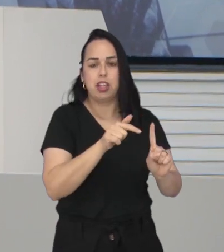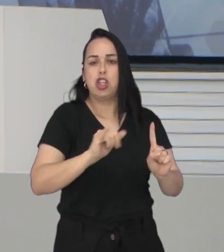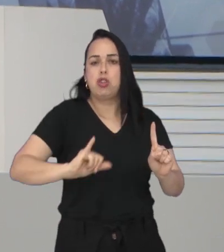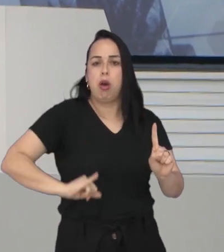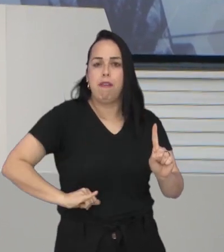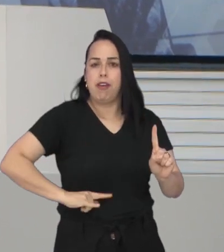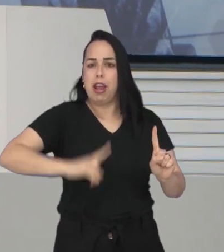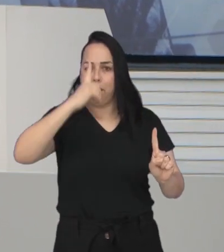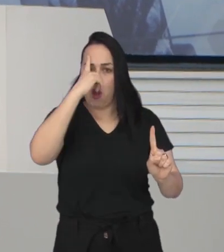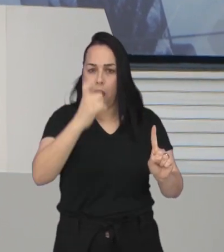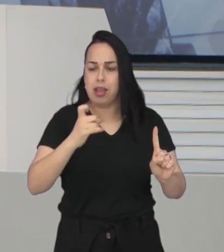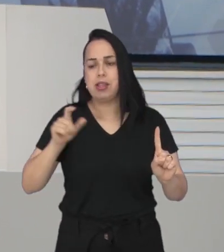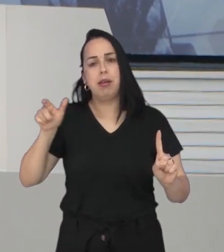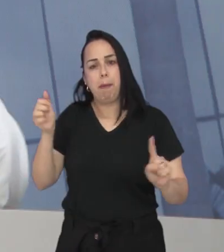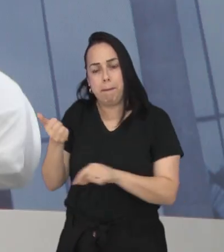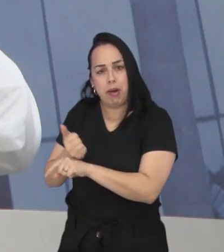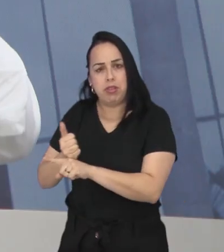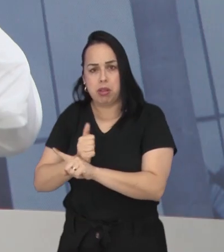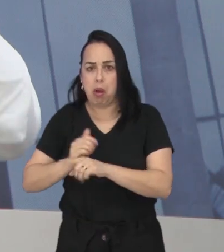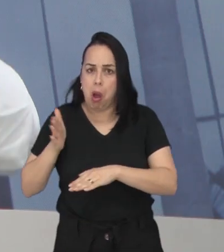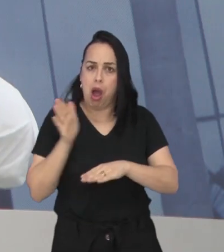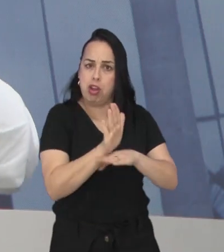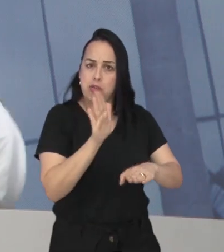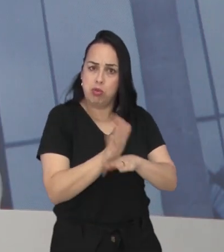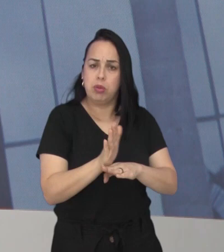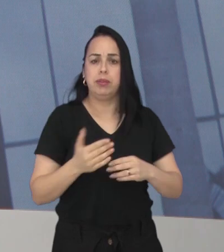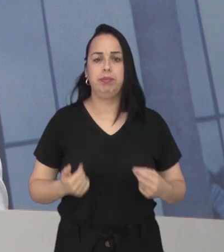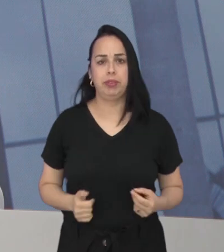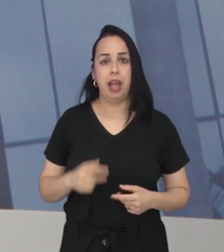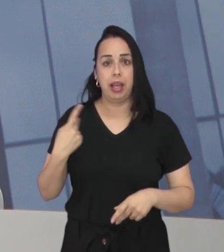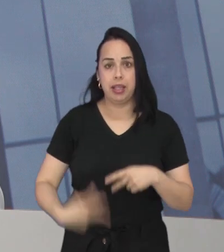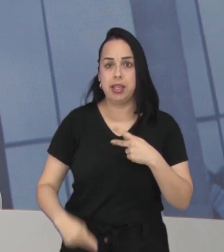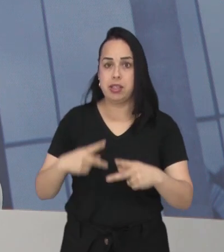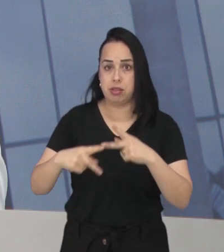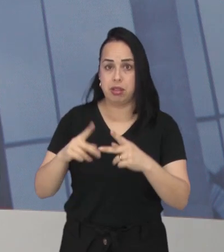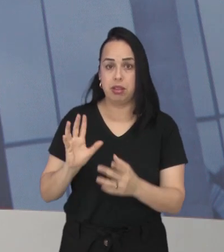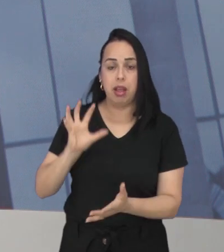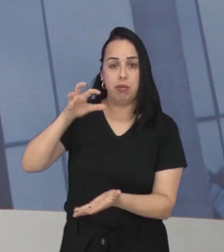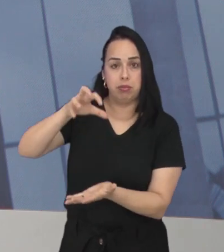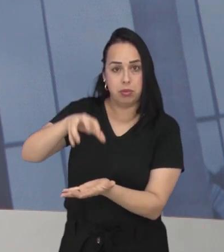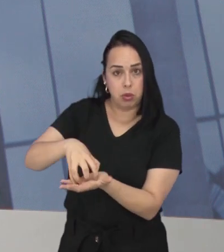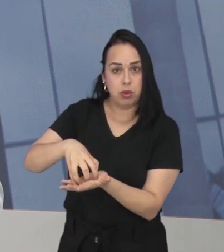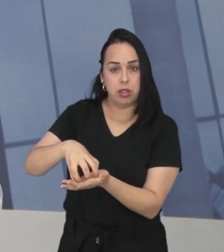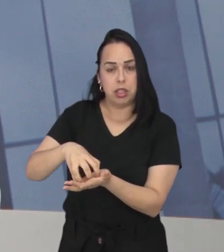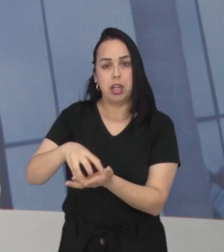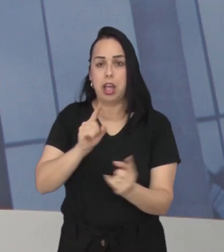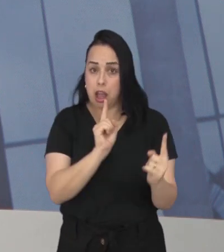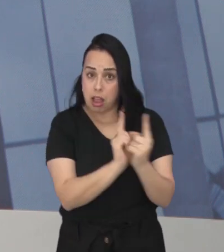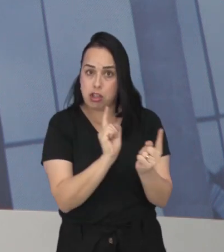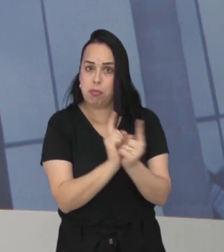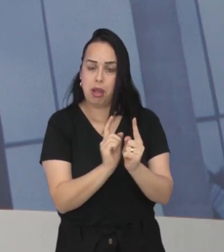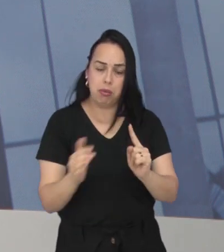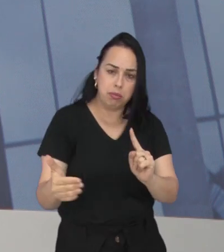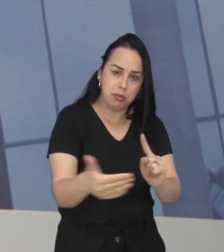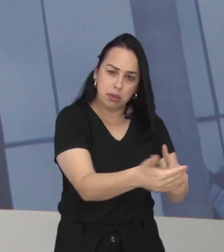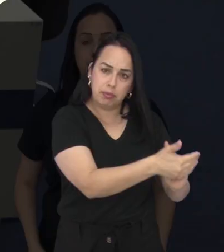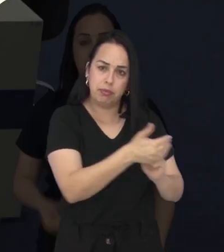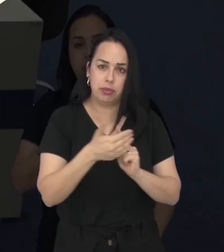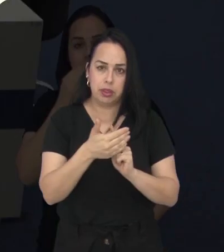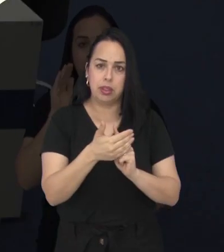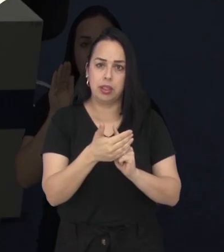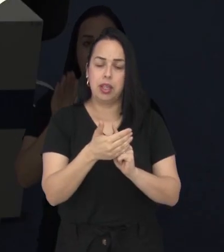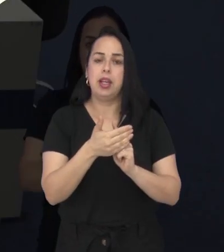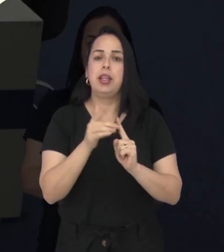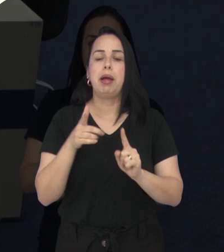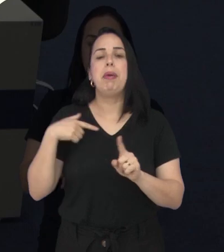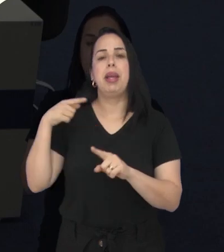sofrem abusos e violência. Segundo Petite, São José dos Campos tem um serviço voltado para atender esses adolescentes